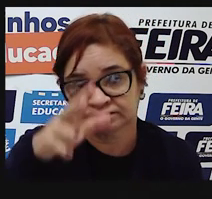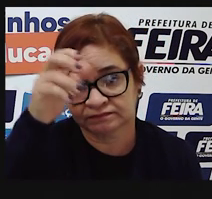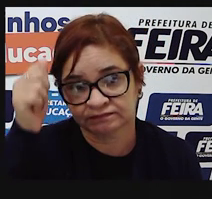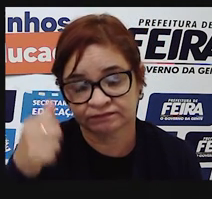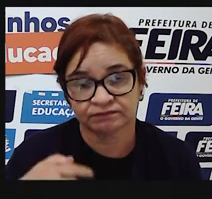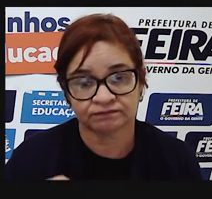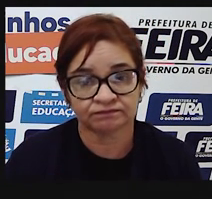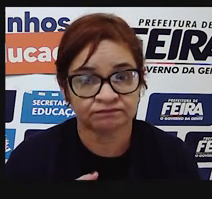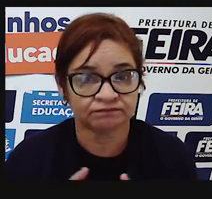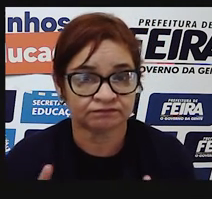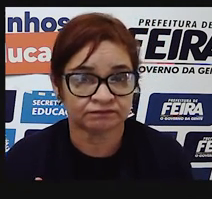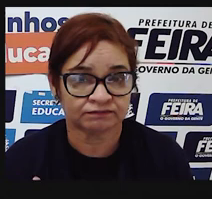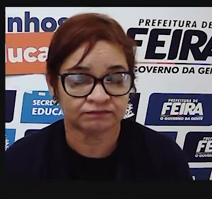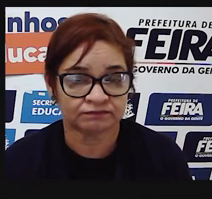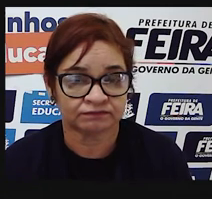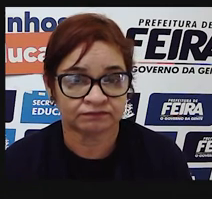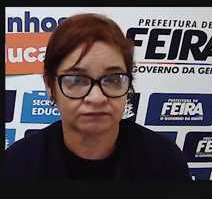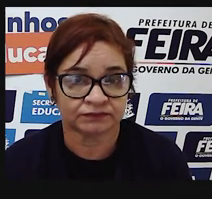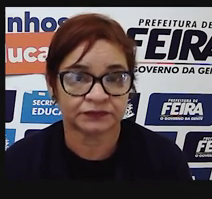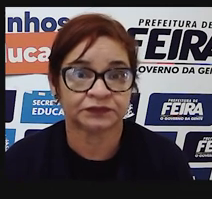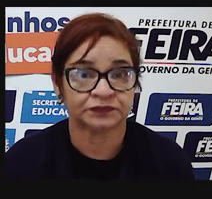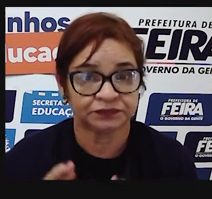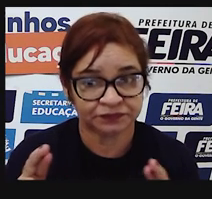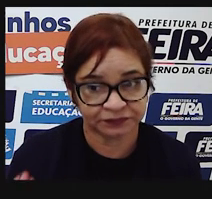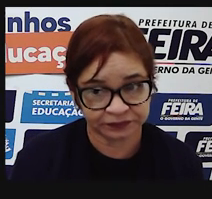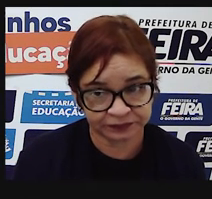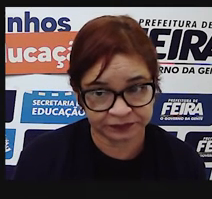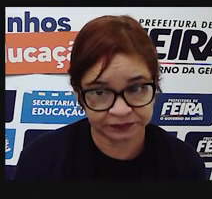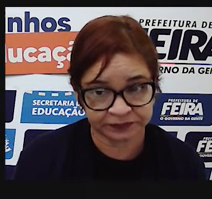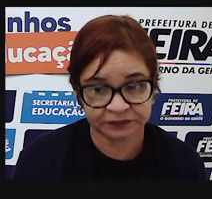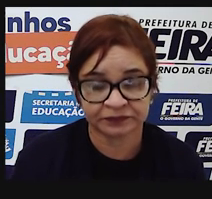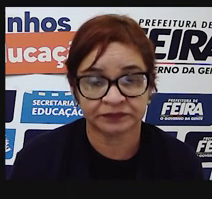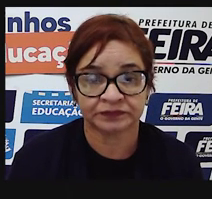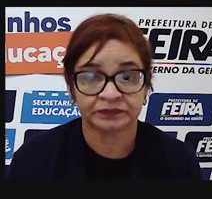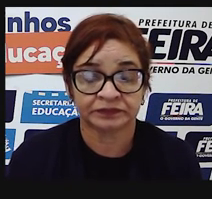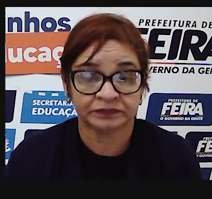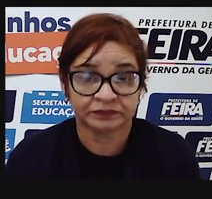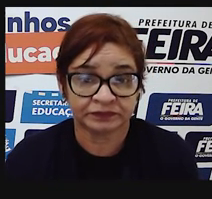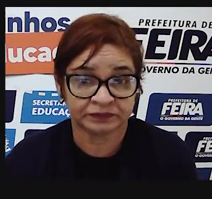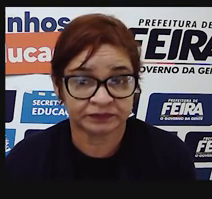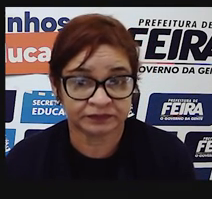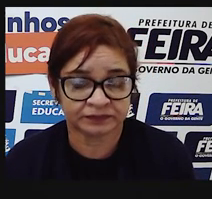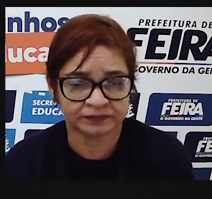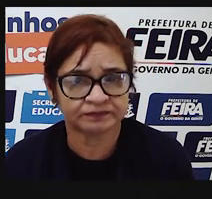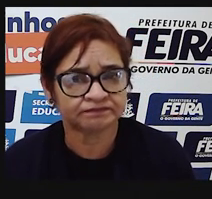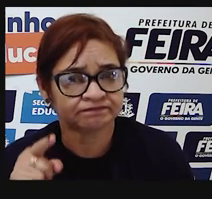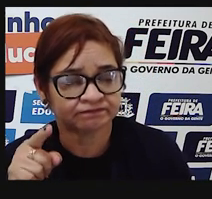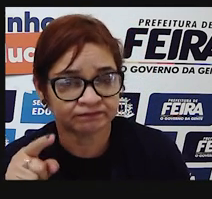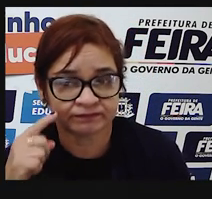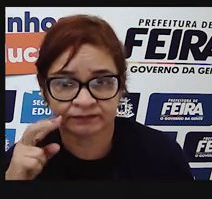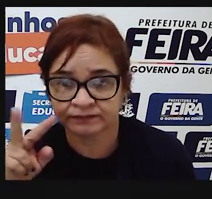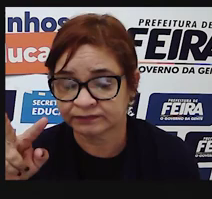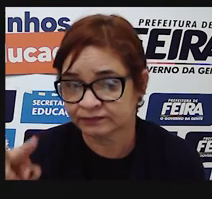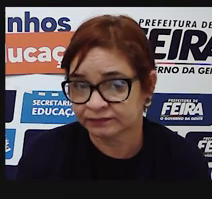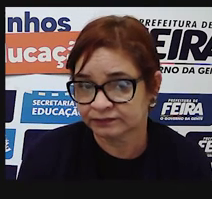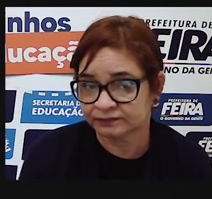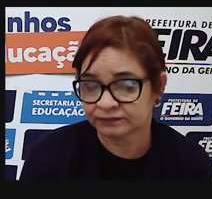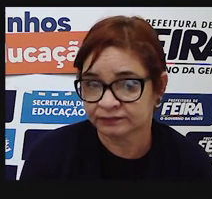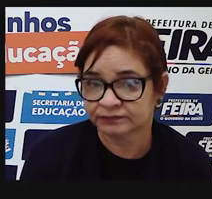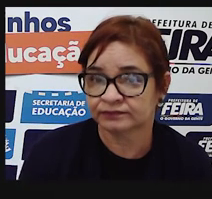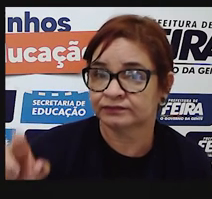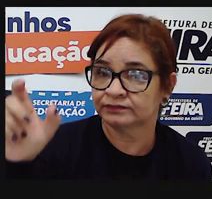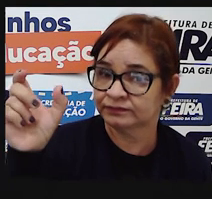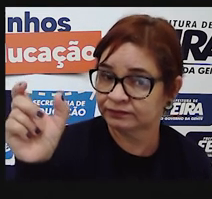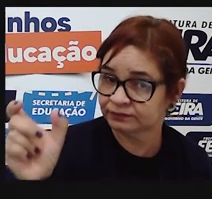Eu pedi sorvete. Mas, intuitivamente, você sabe que mesmo não estando aqui